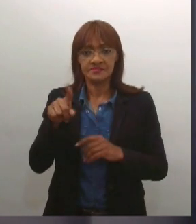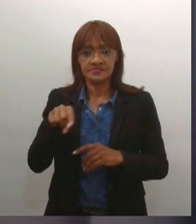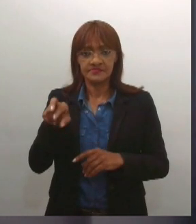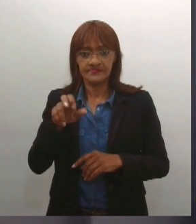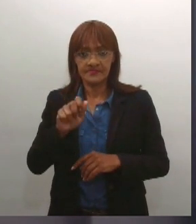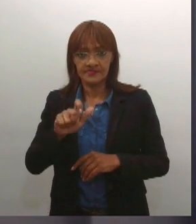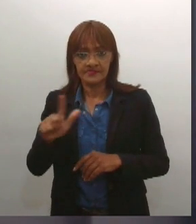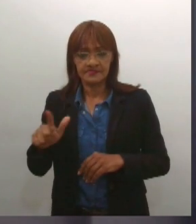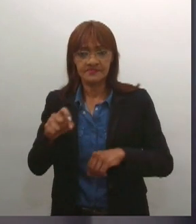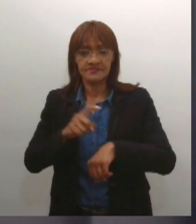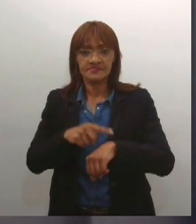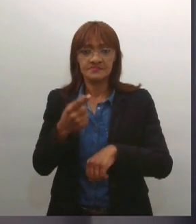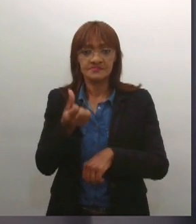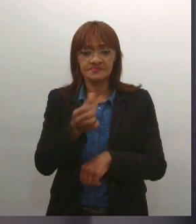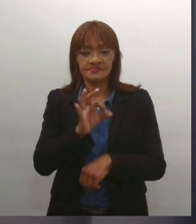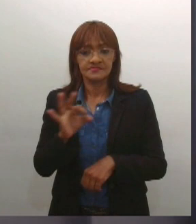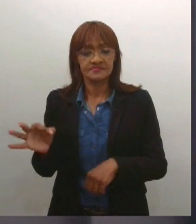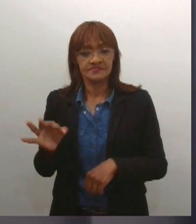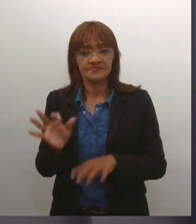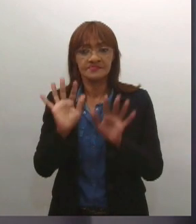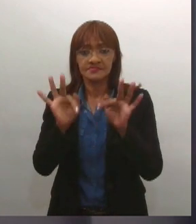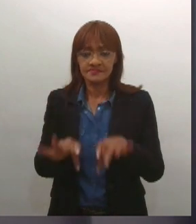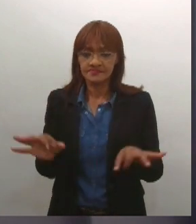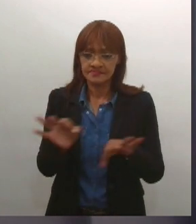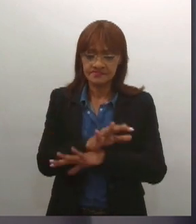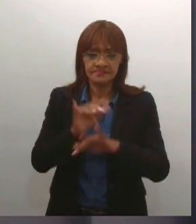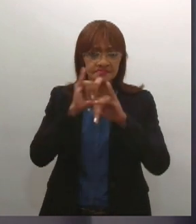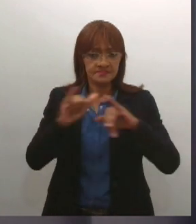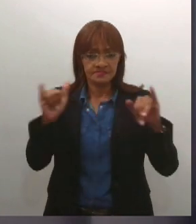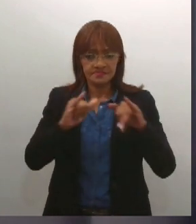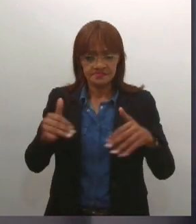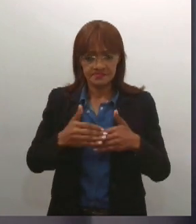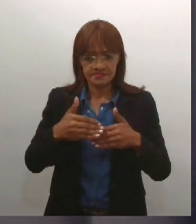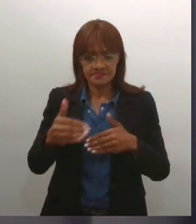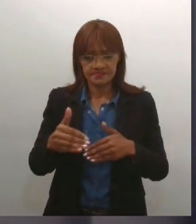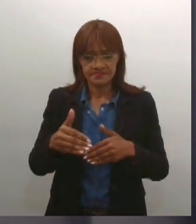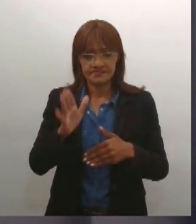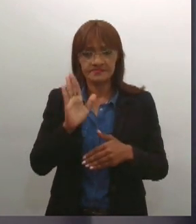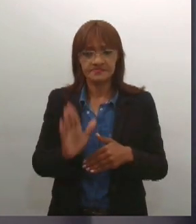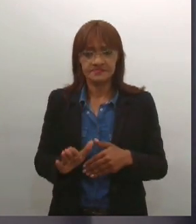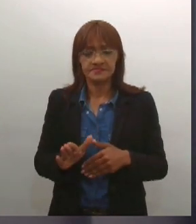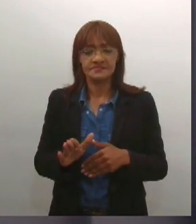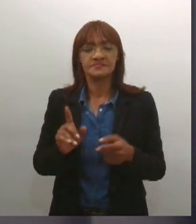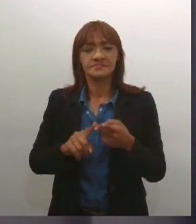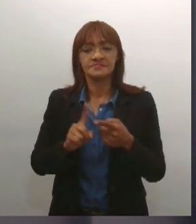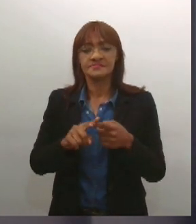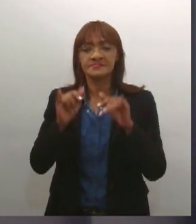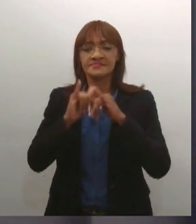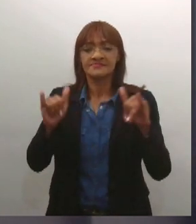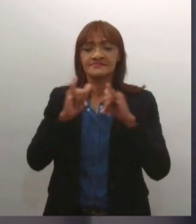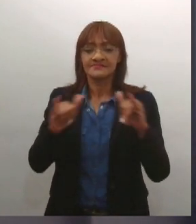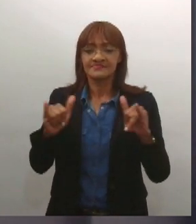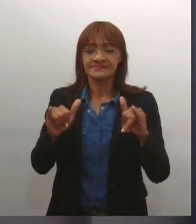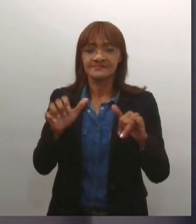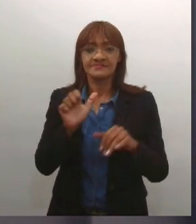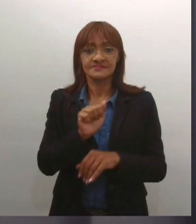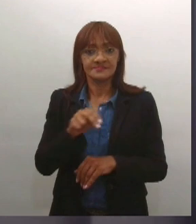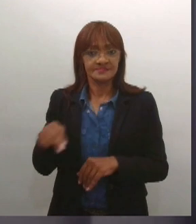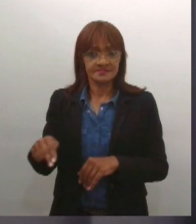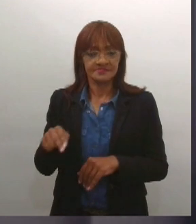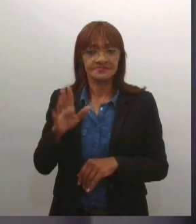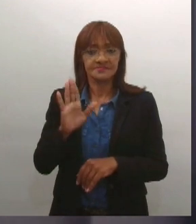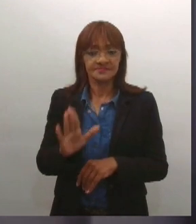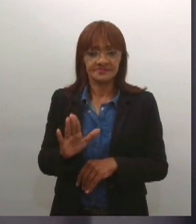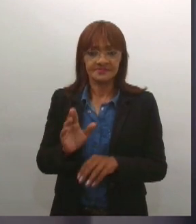informativo da TV Alese fica por aqui. Mais notícias daqui a pouquinho no informativo, no boletim informativo da Agência de Notícias Alese.